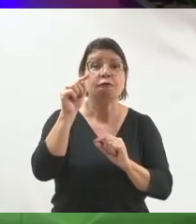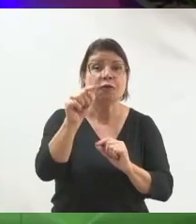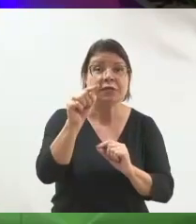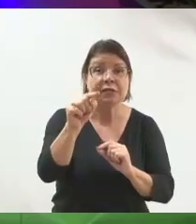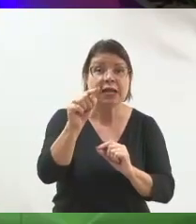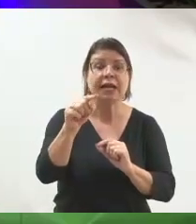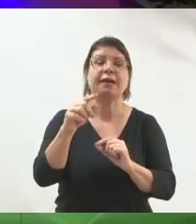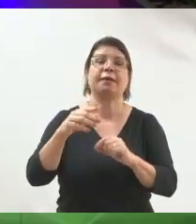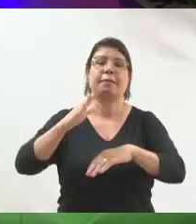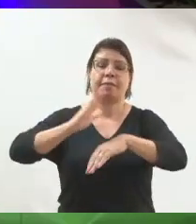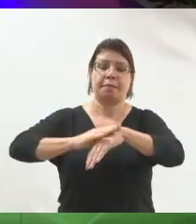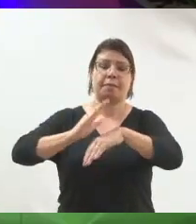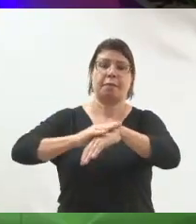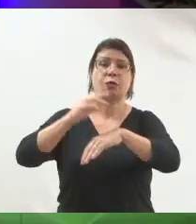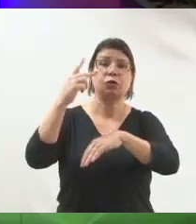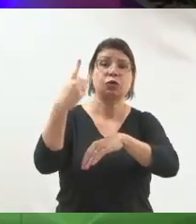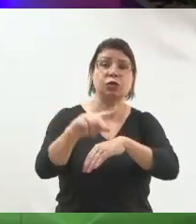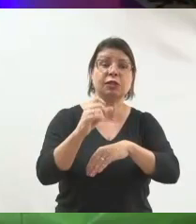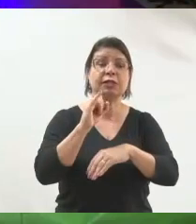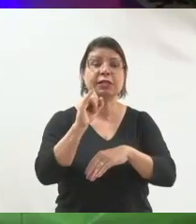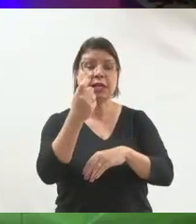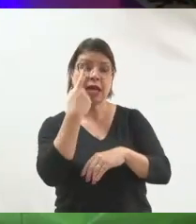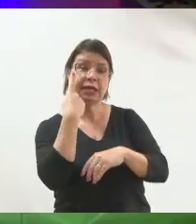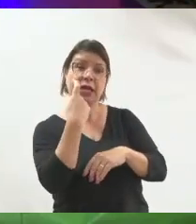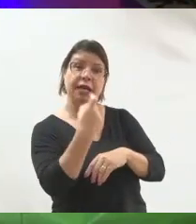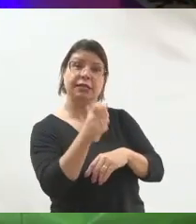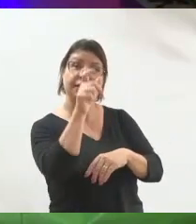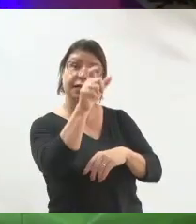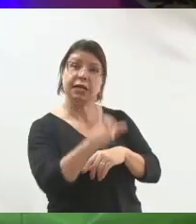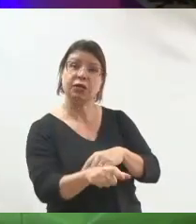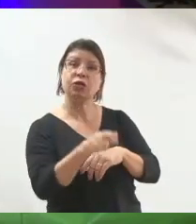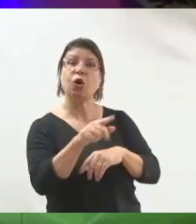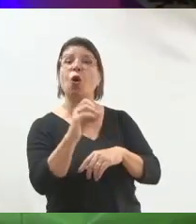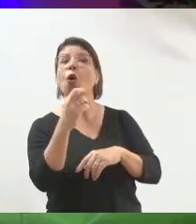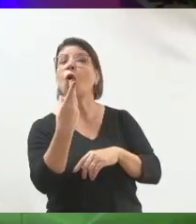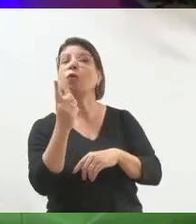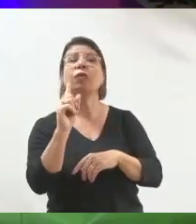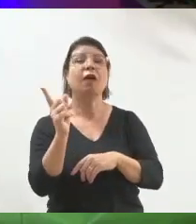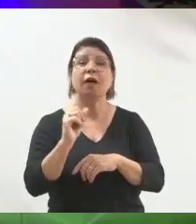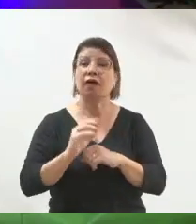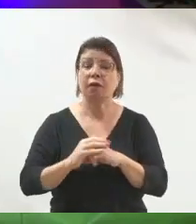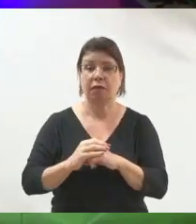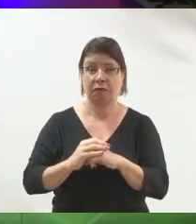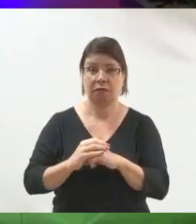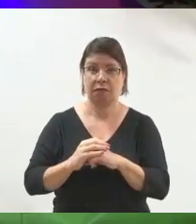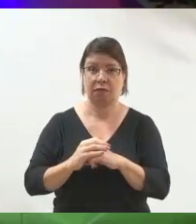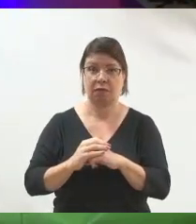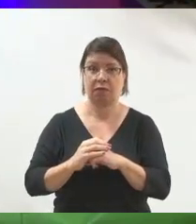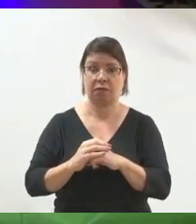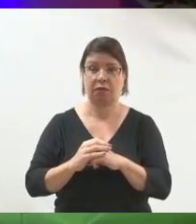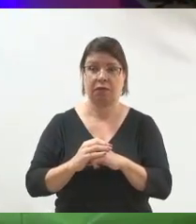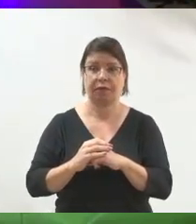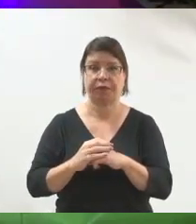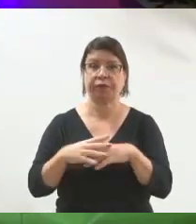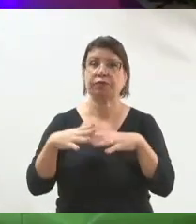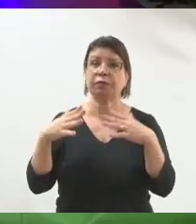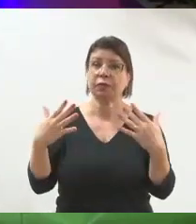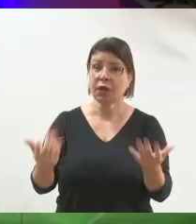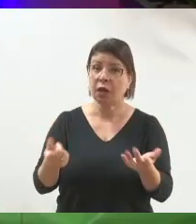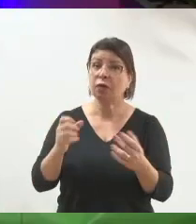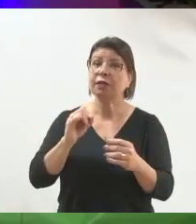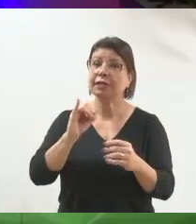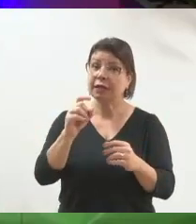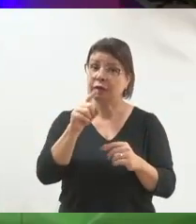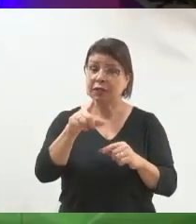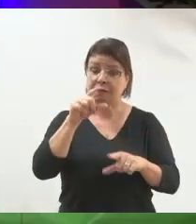do que é interessante e como você vai se posicionar nas redes sociais quando você tem esse entendimento aqui. Então, toda vez que